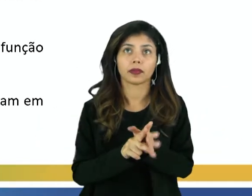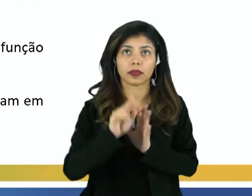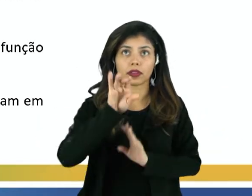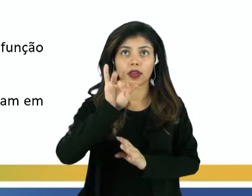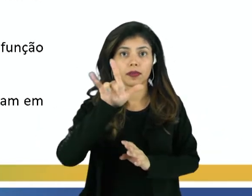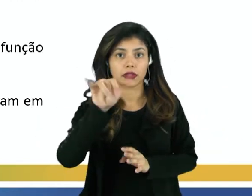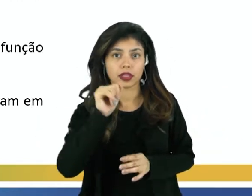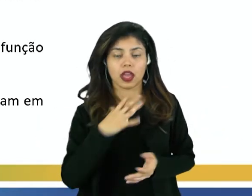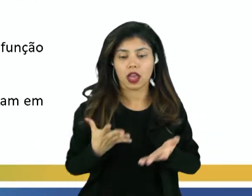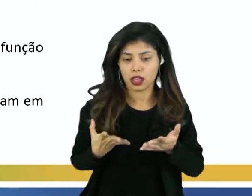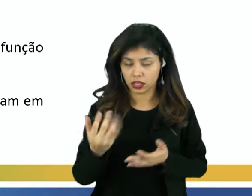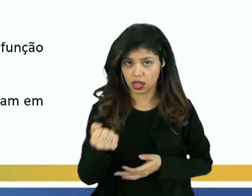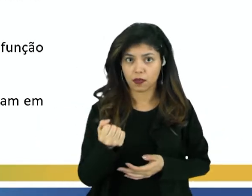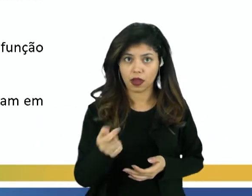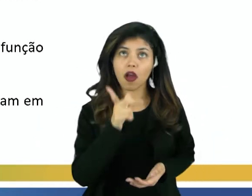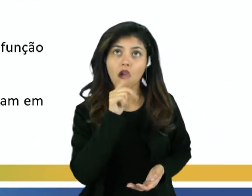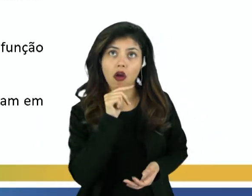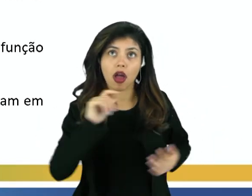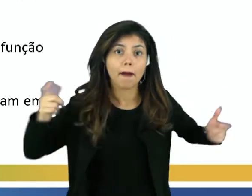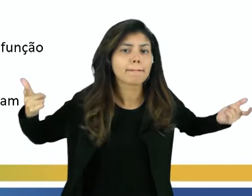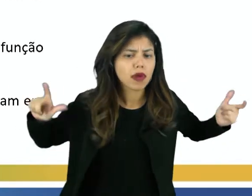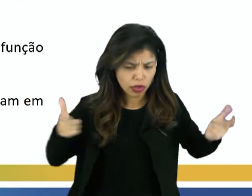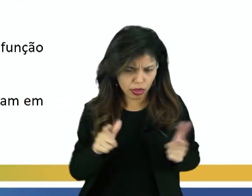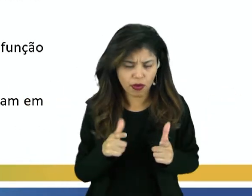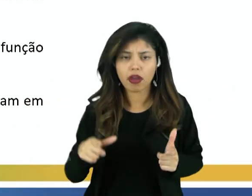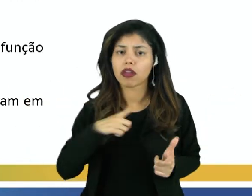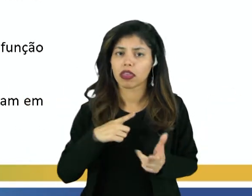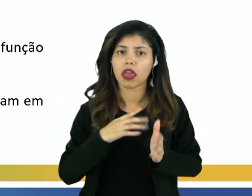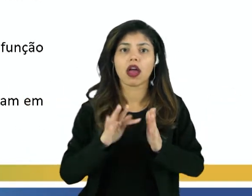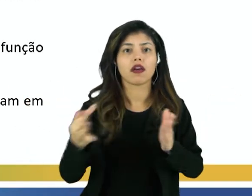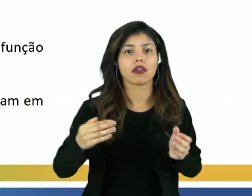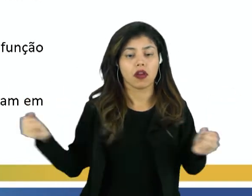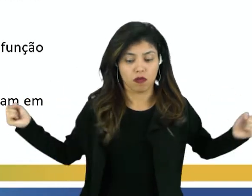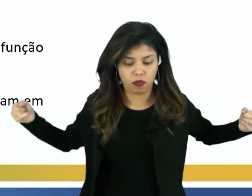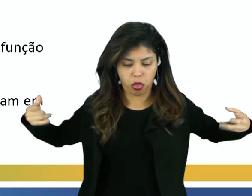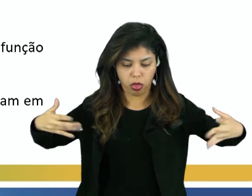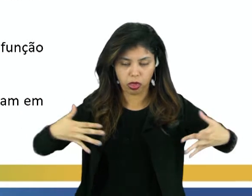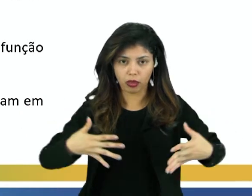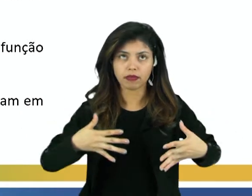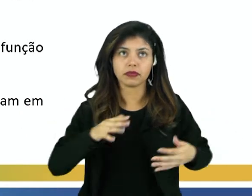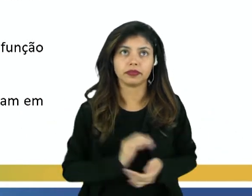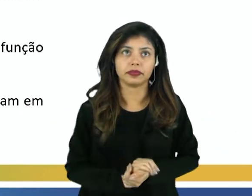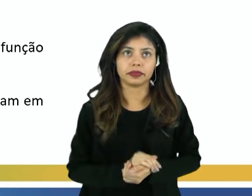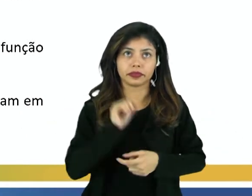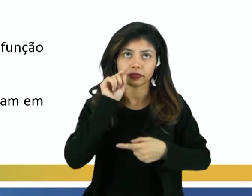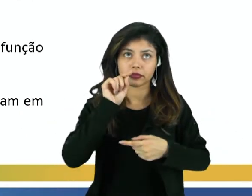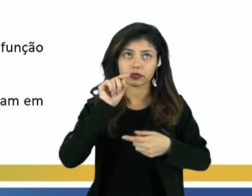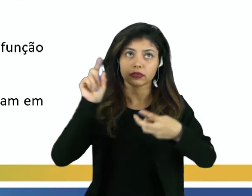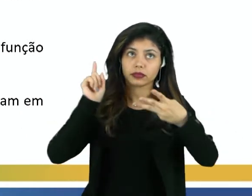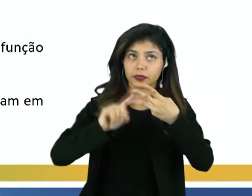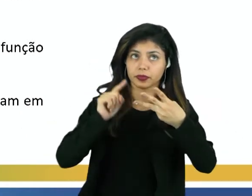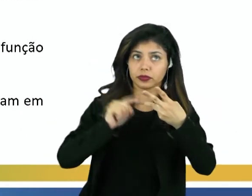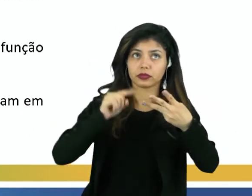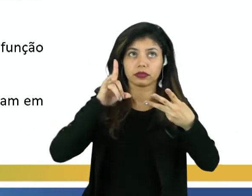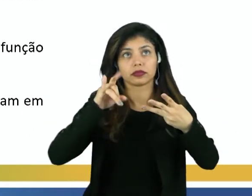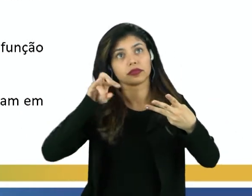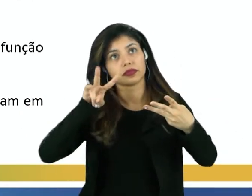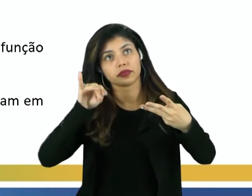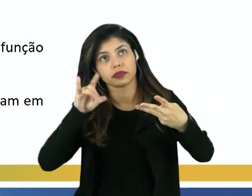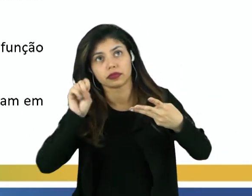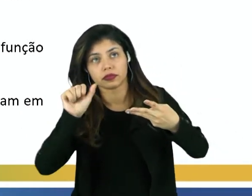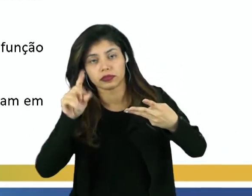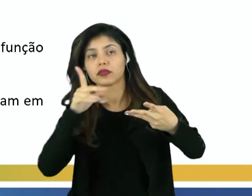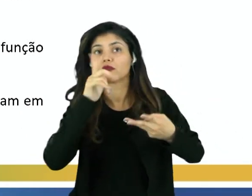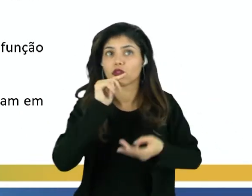ele recebe água dos rios menores que tem a função de abastecer-los. O divisor de águas é uma estrutura do relevo que